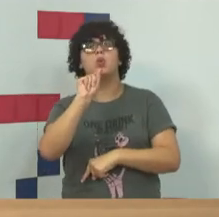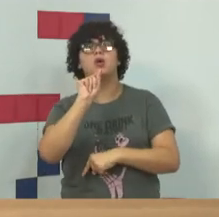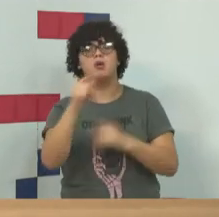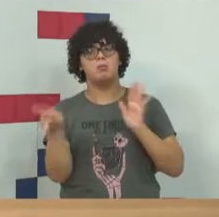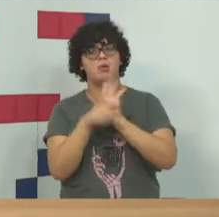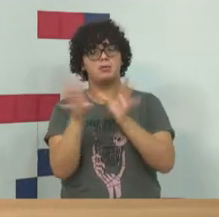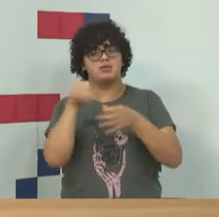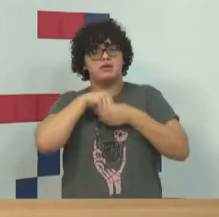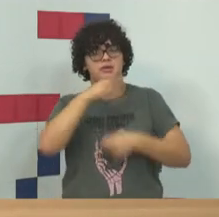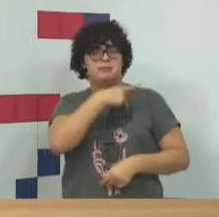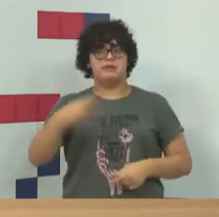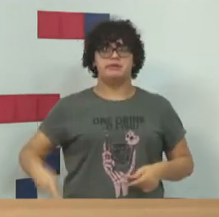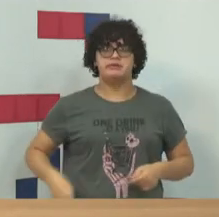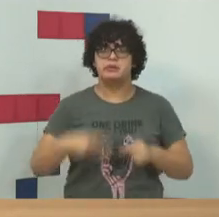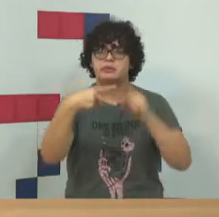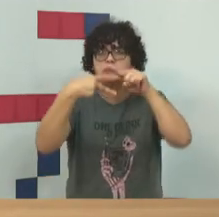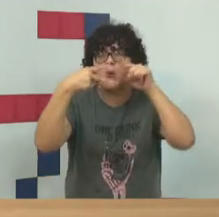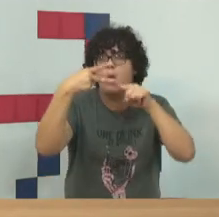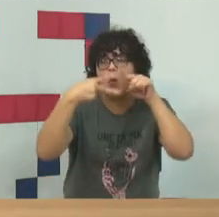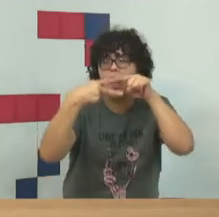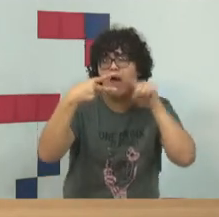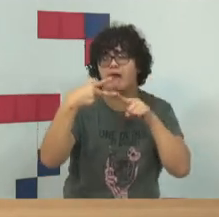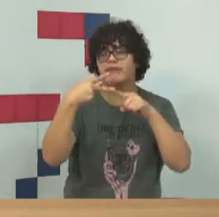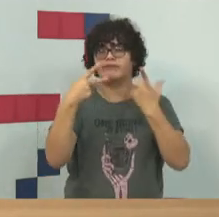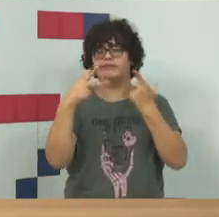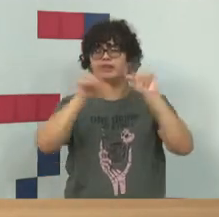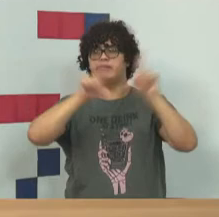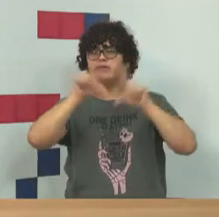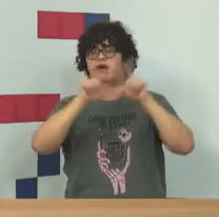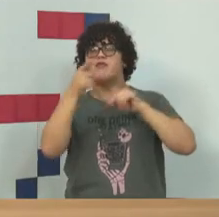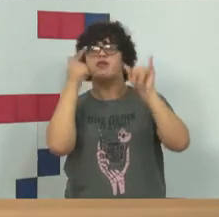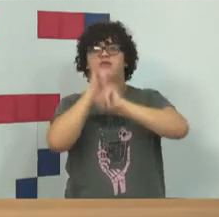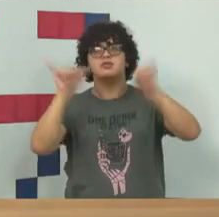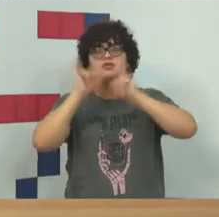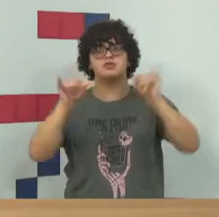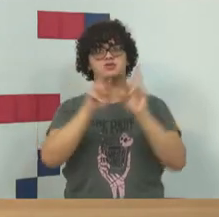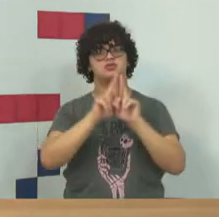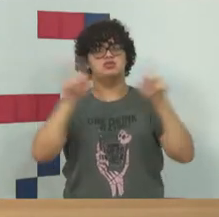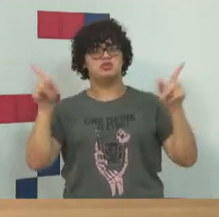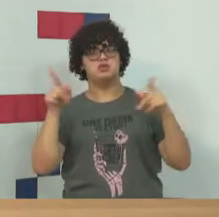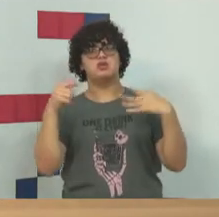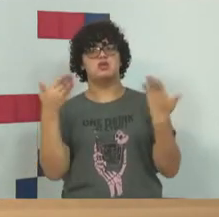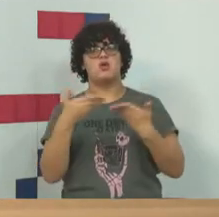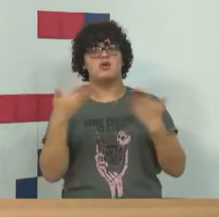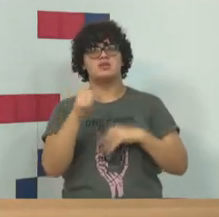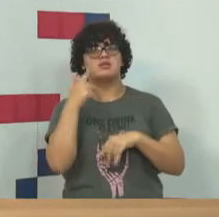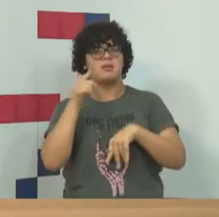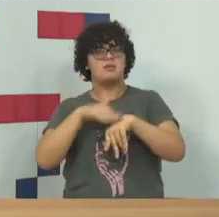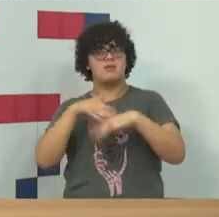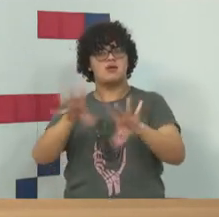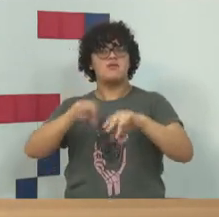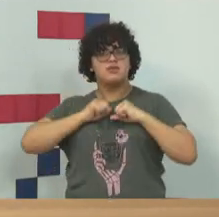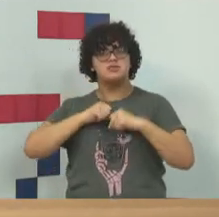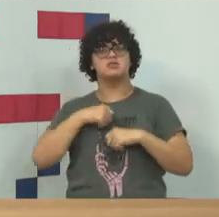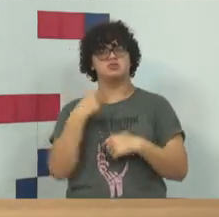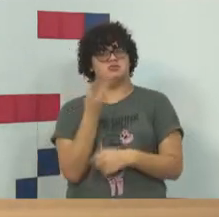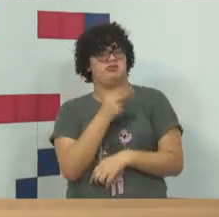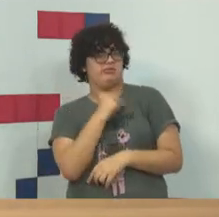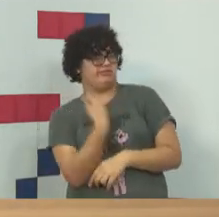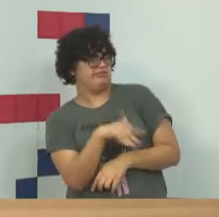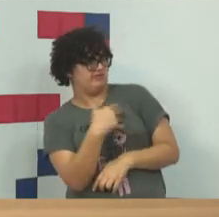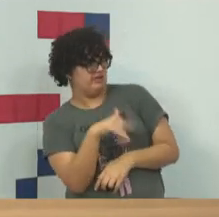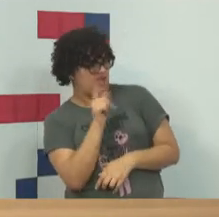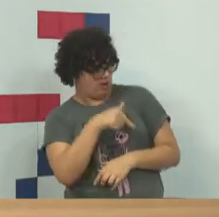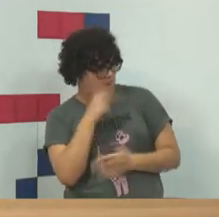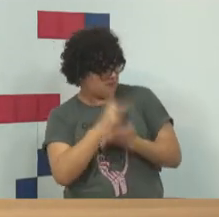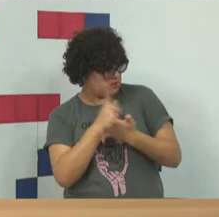nosso presidente, onde duas emissoras falaram discursos totalmente diferentes. Quando eu recebi aquela notícia, eu falava, gente, mas foi o